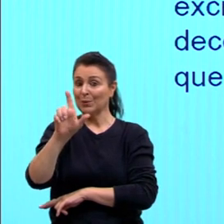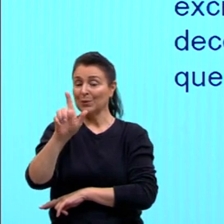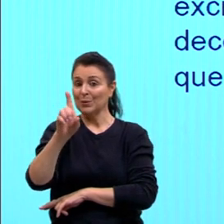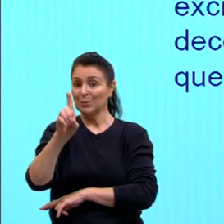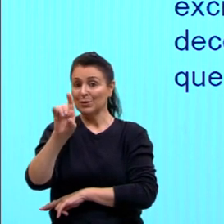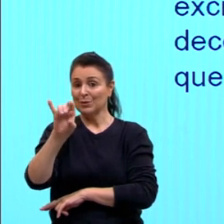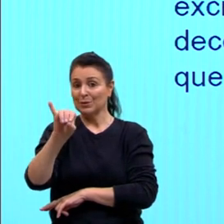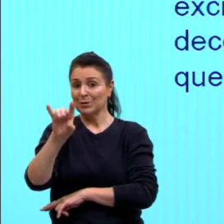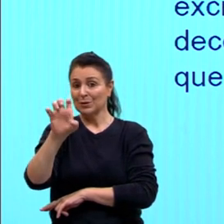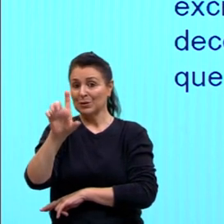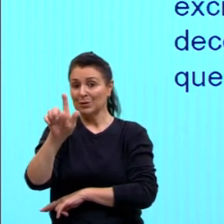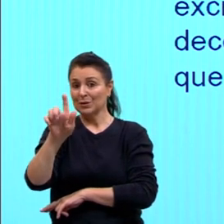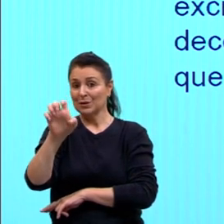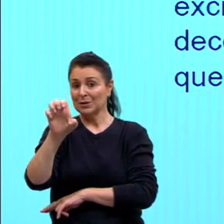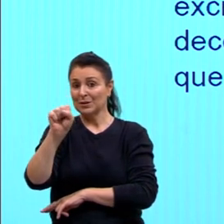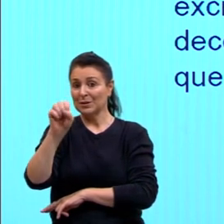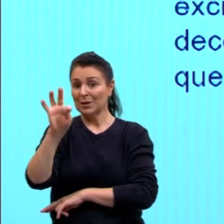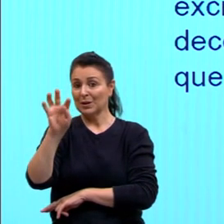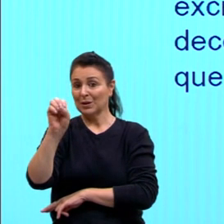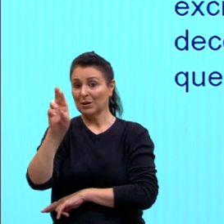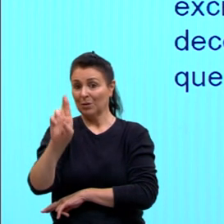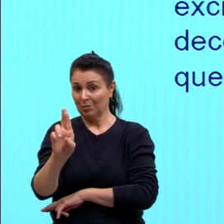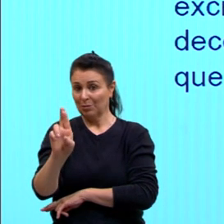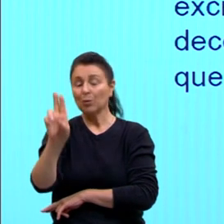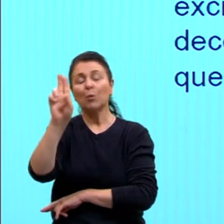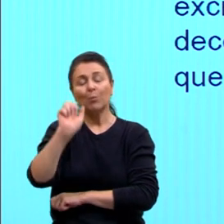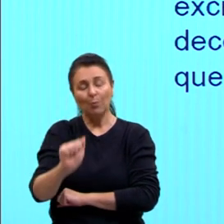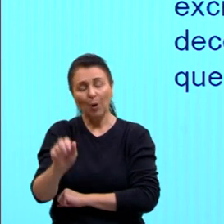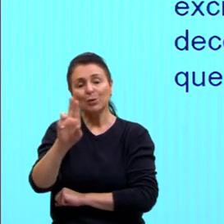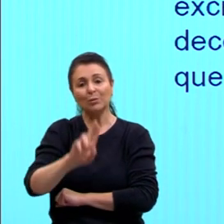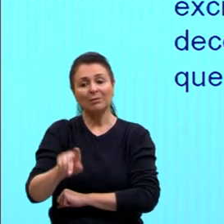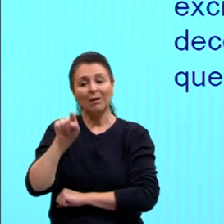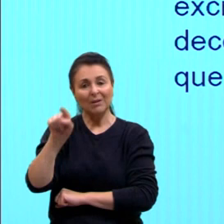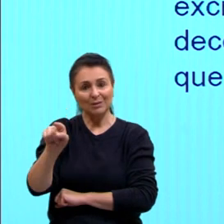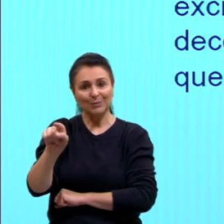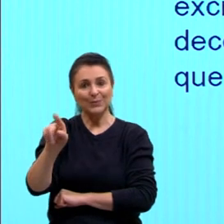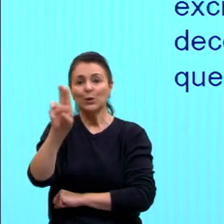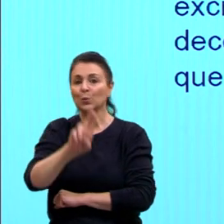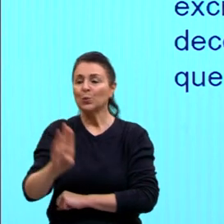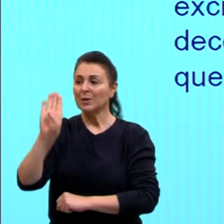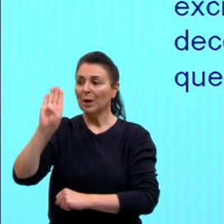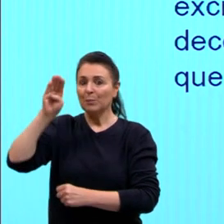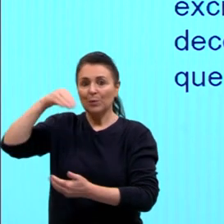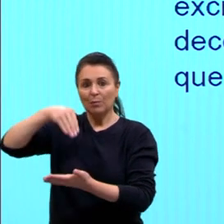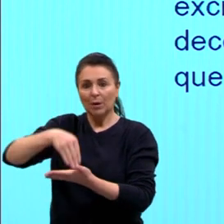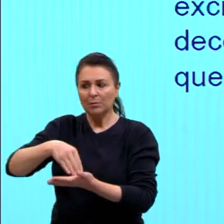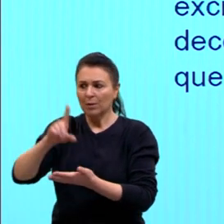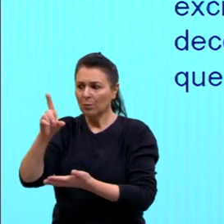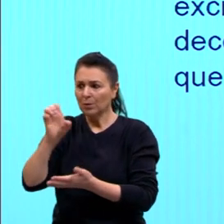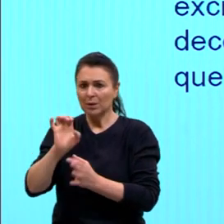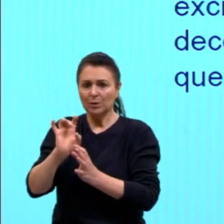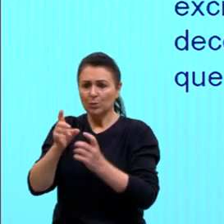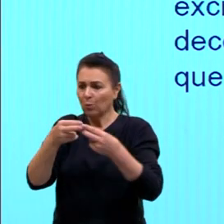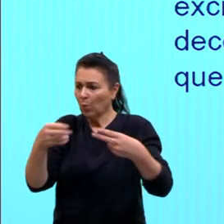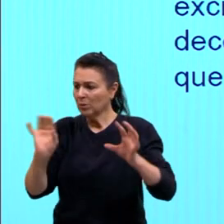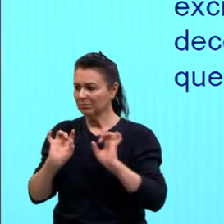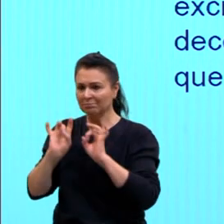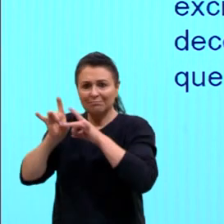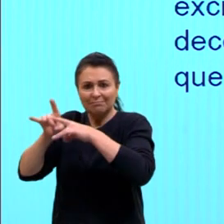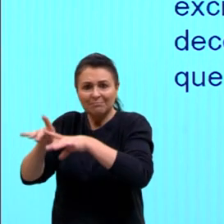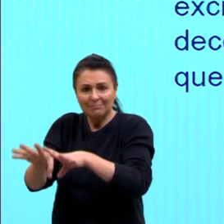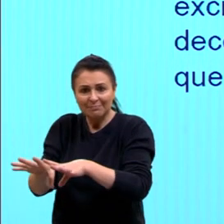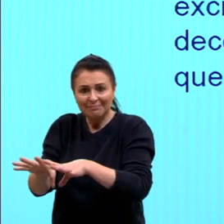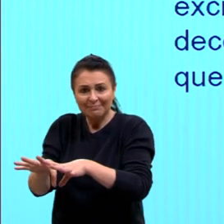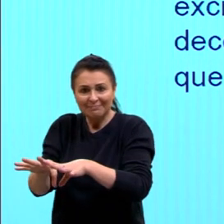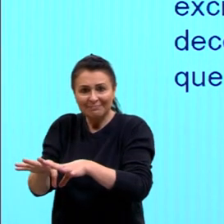esses problemas, além de também utilizar essa biomassa, que seria algo ruim, né,